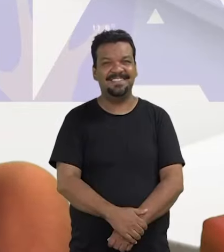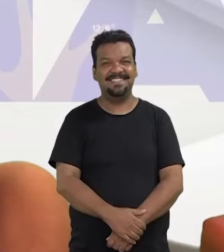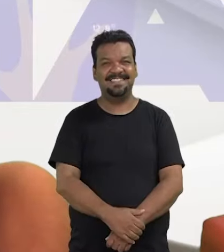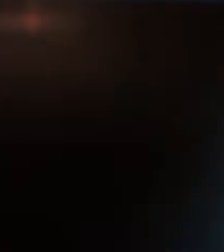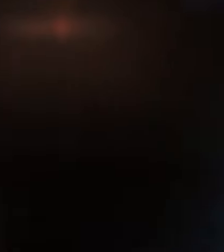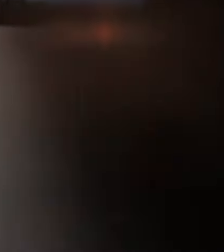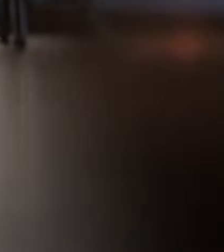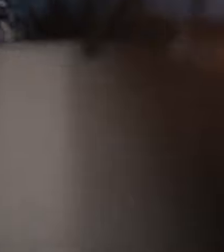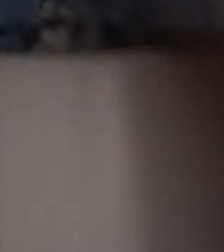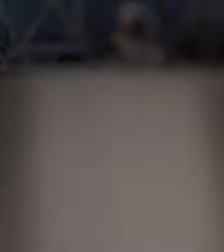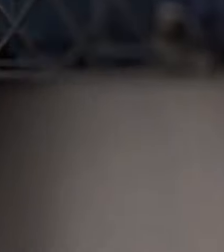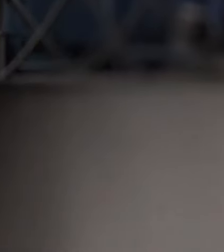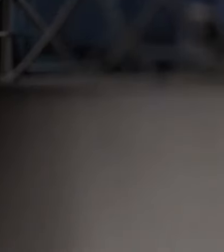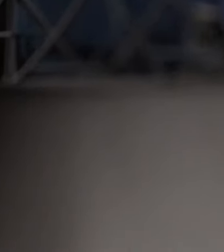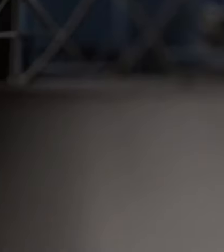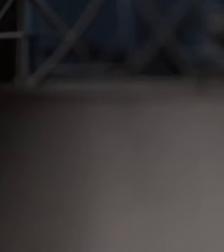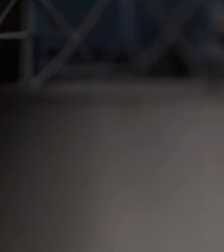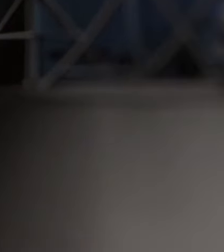a pouco.